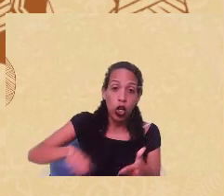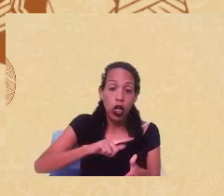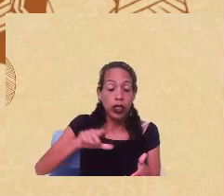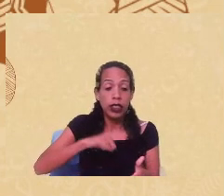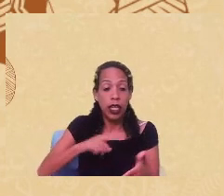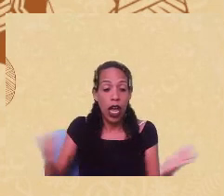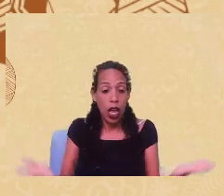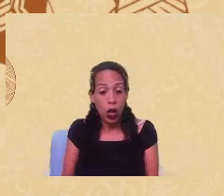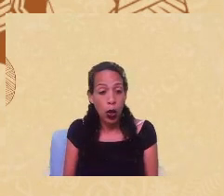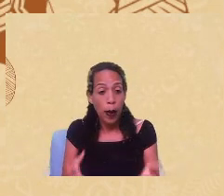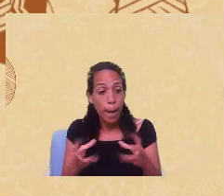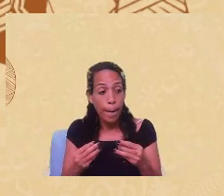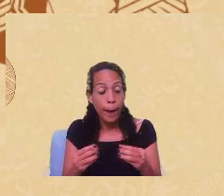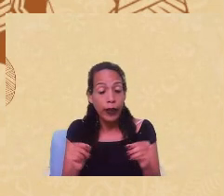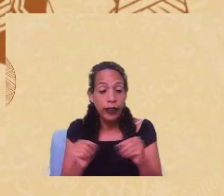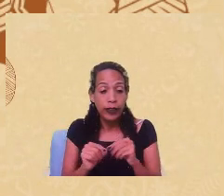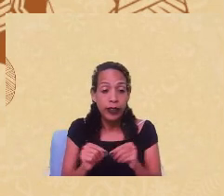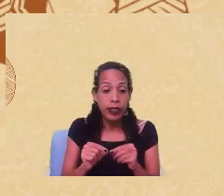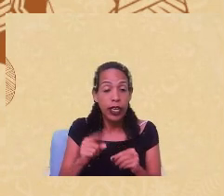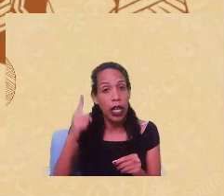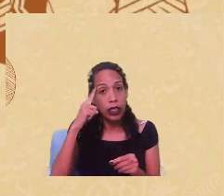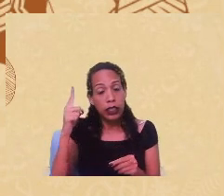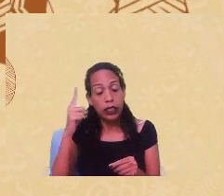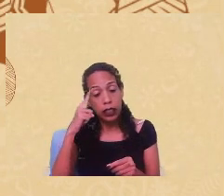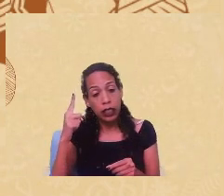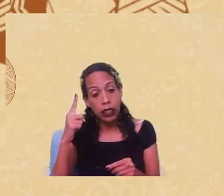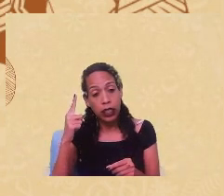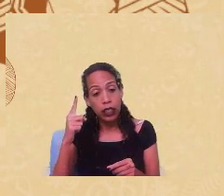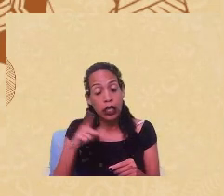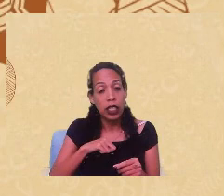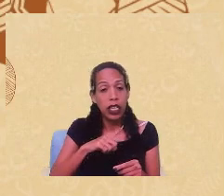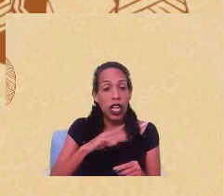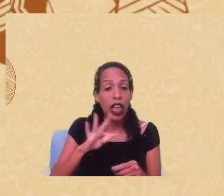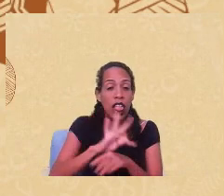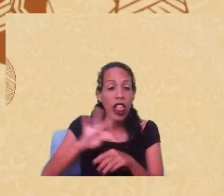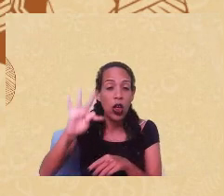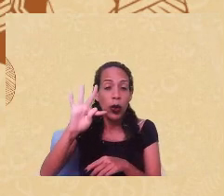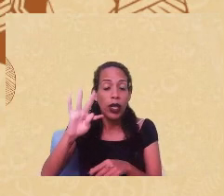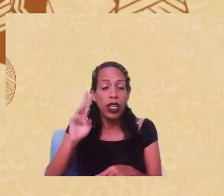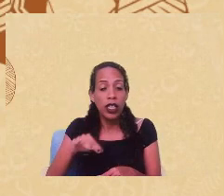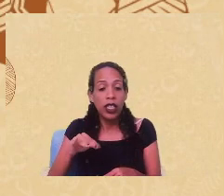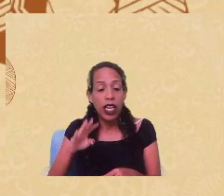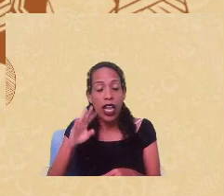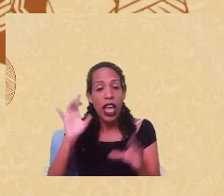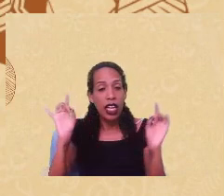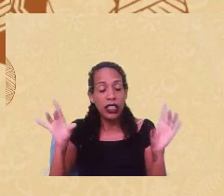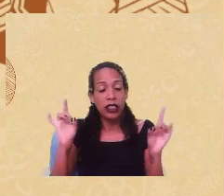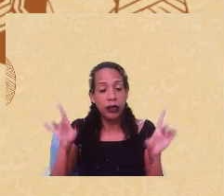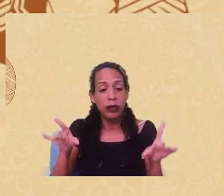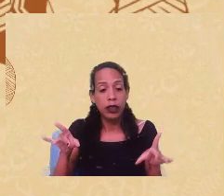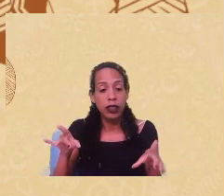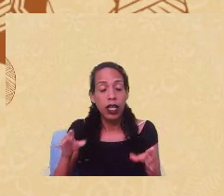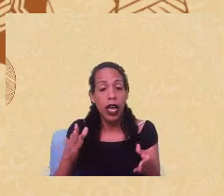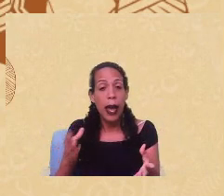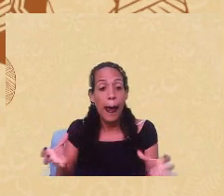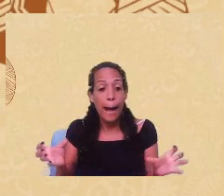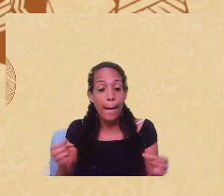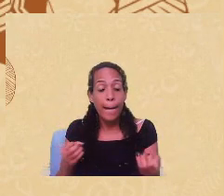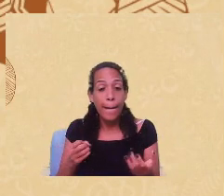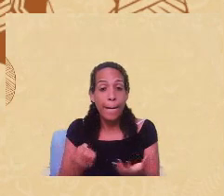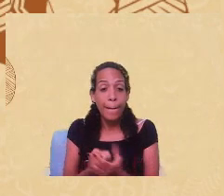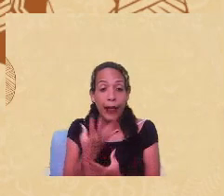muitas vezes, reproduzido uma ideia de teorias interseccionais, né, que até aparece em uma das citações,